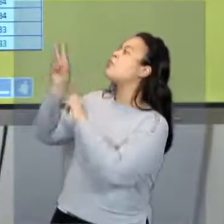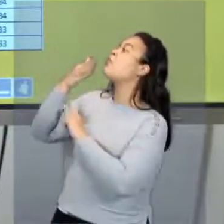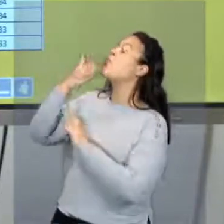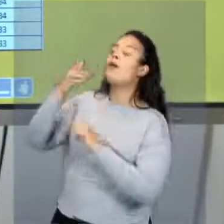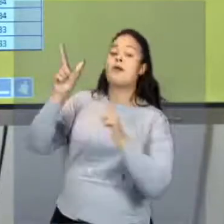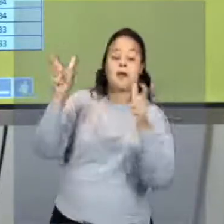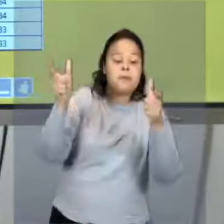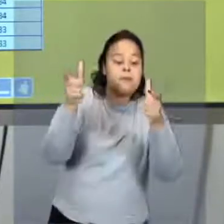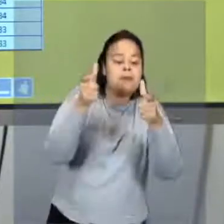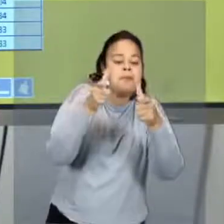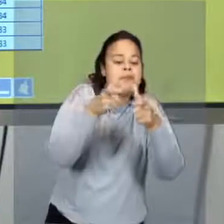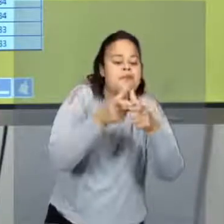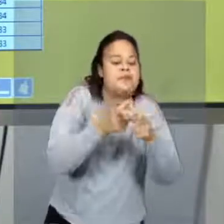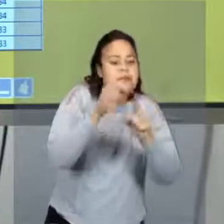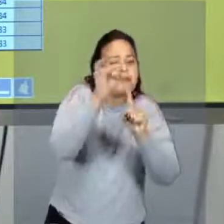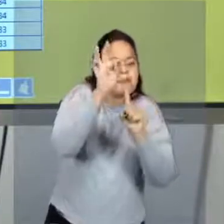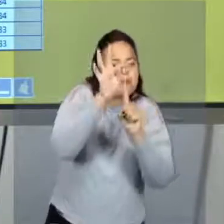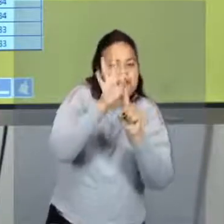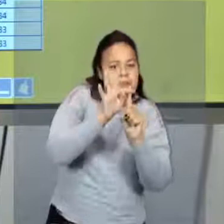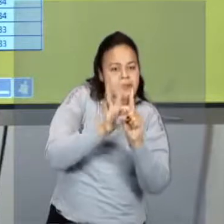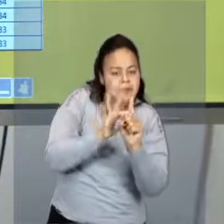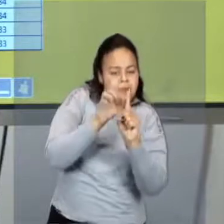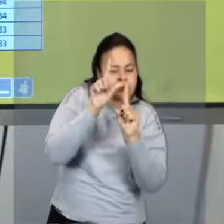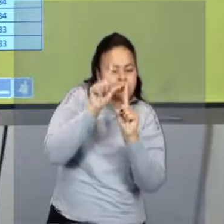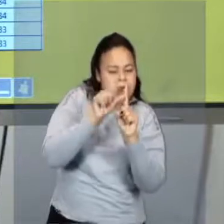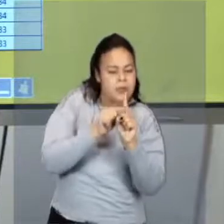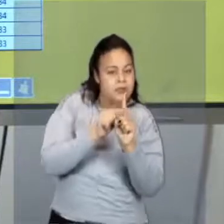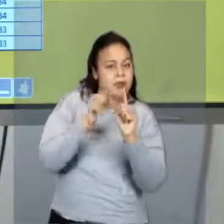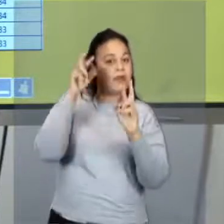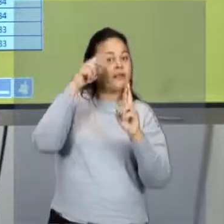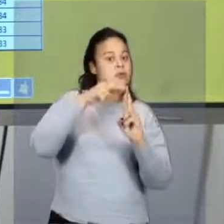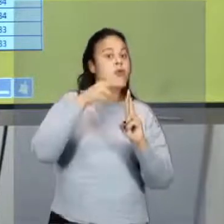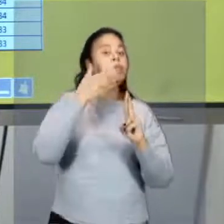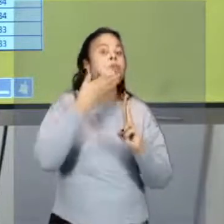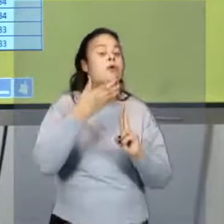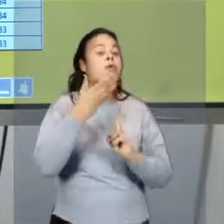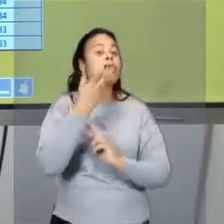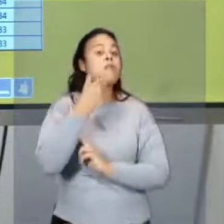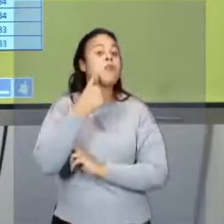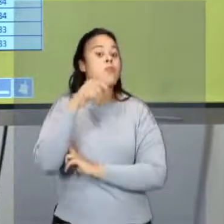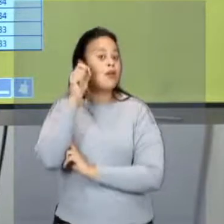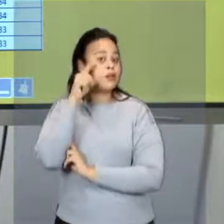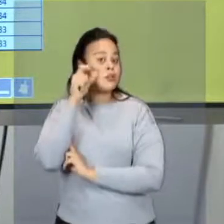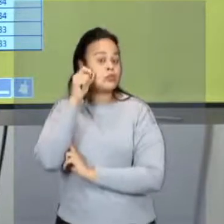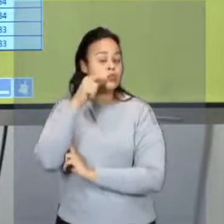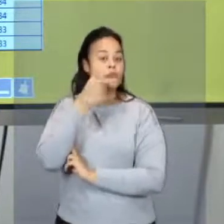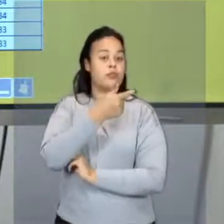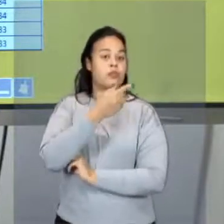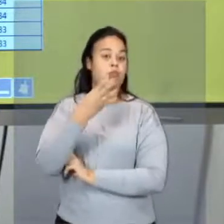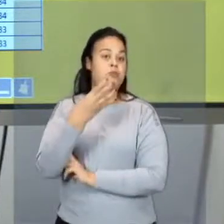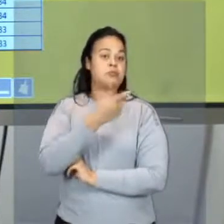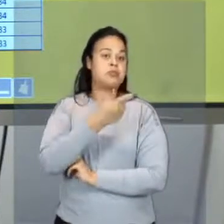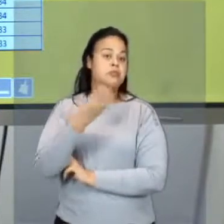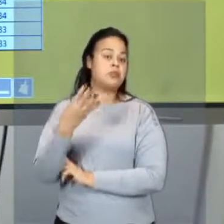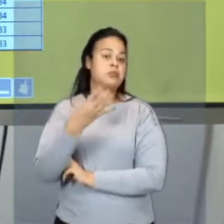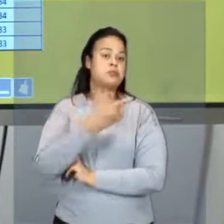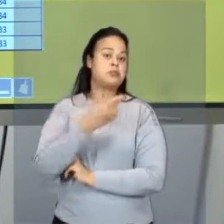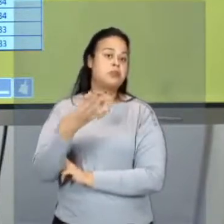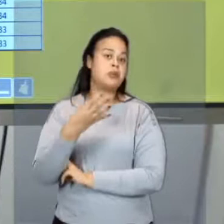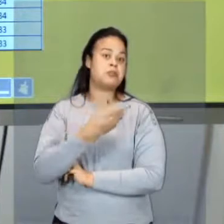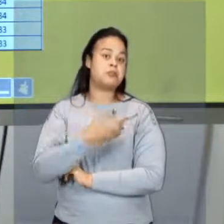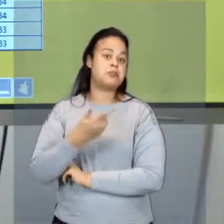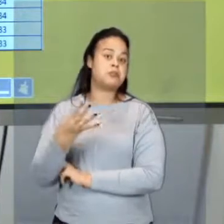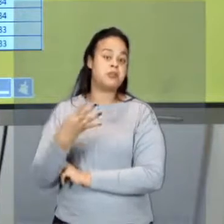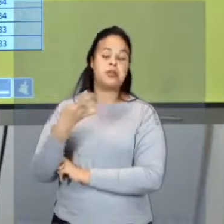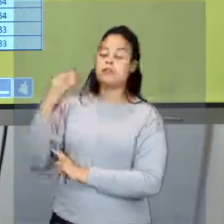medida de temperatura. Ela está representada aqui em azul. 24, 24, 24, 24, 24,